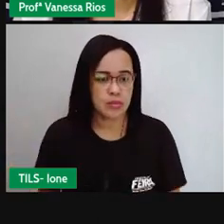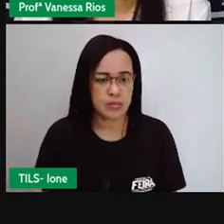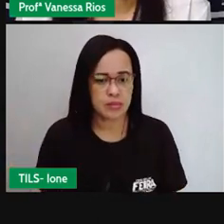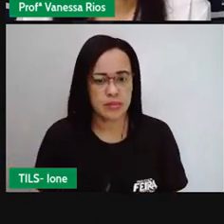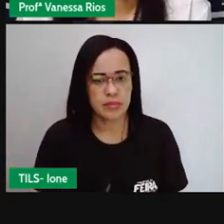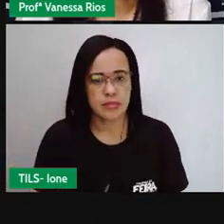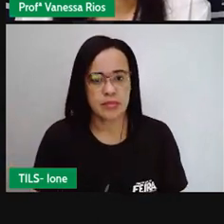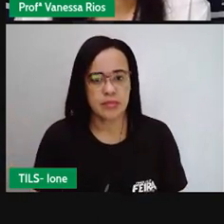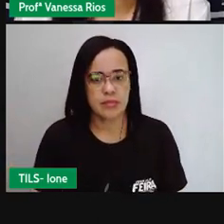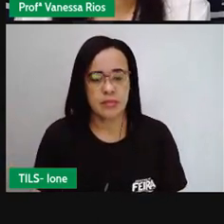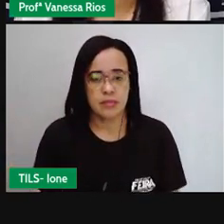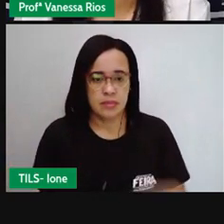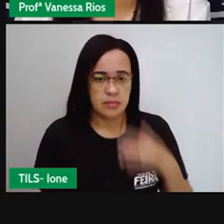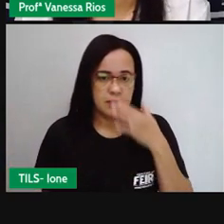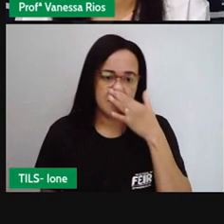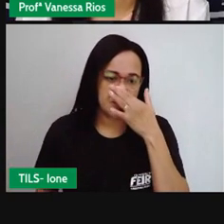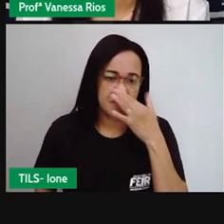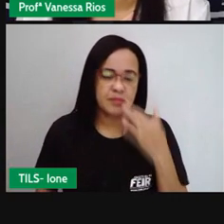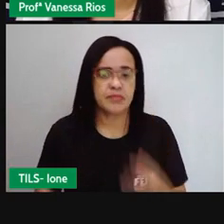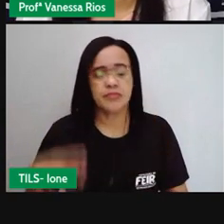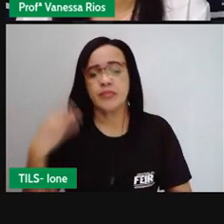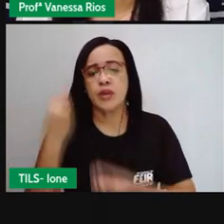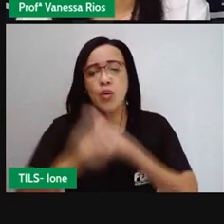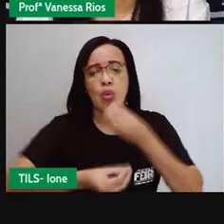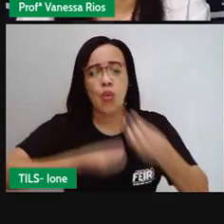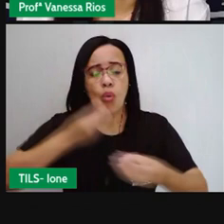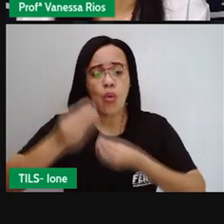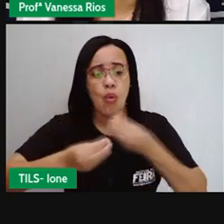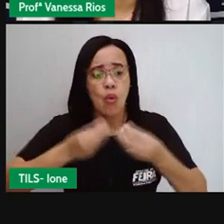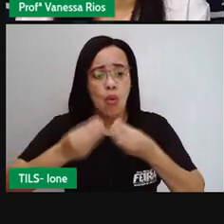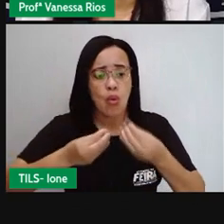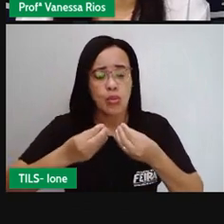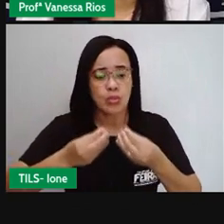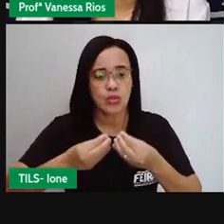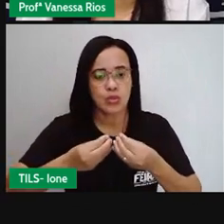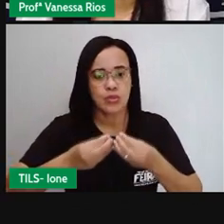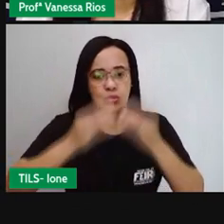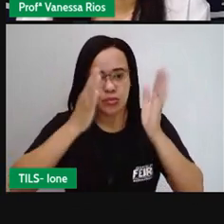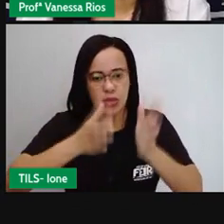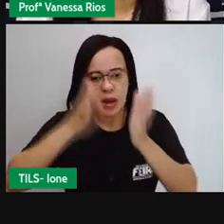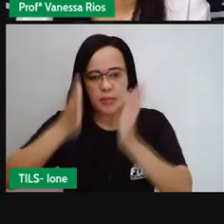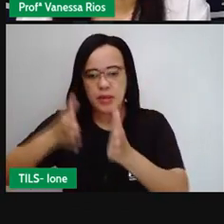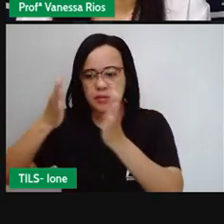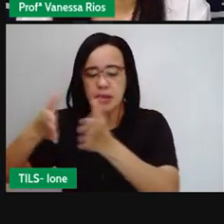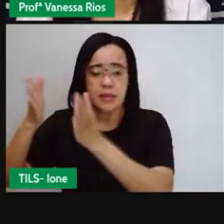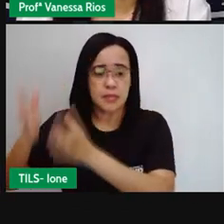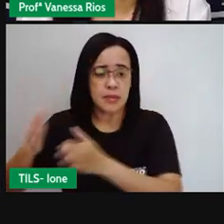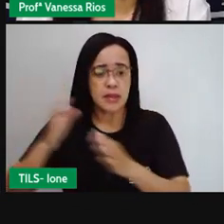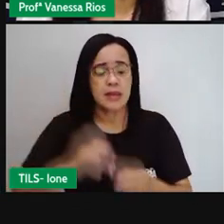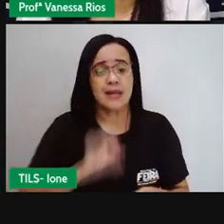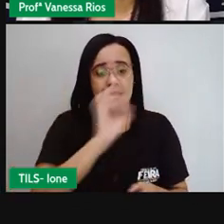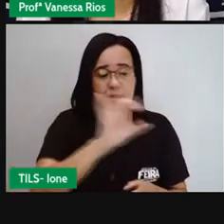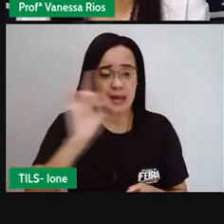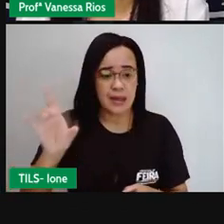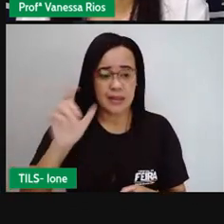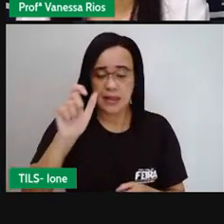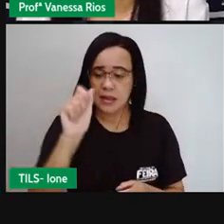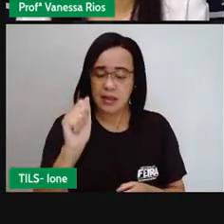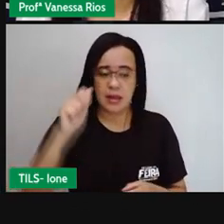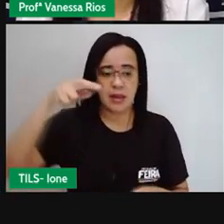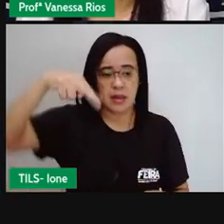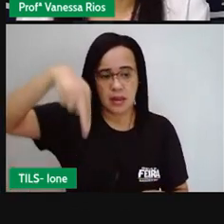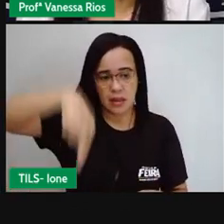Então, qual é a classificação dos ângulos? Agora que você sabe identificar os diferentes